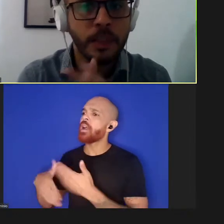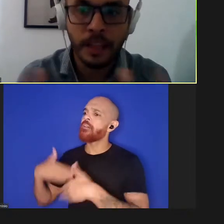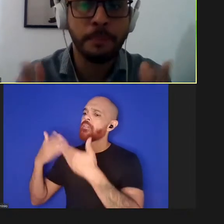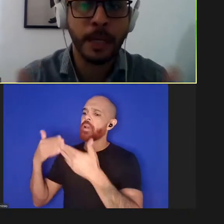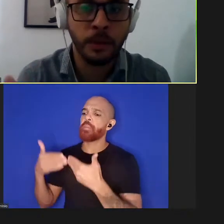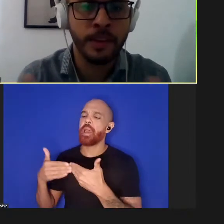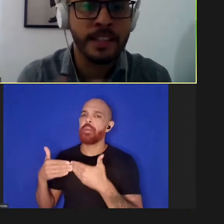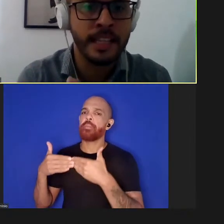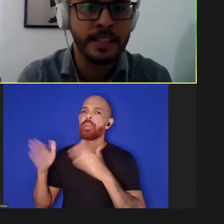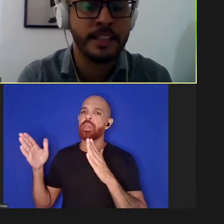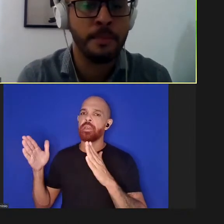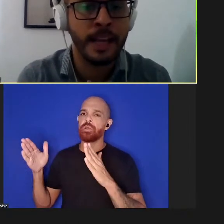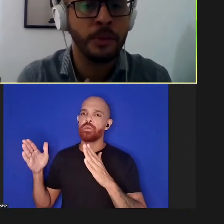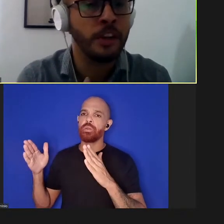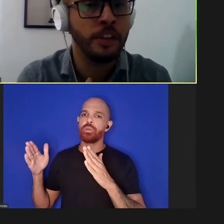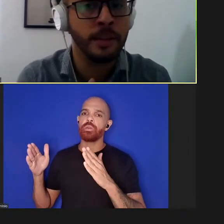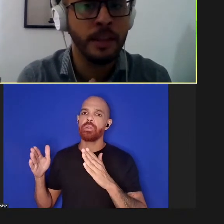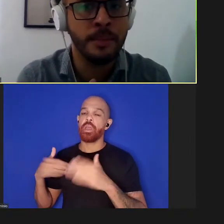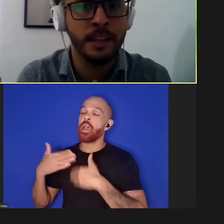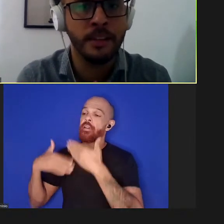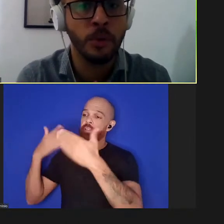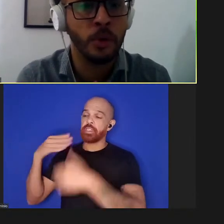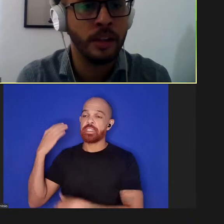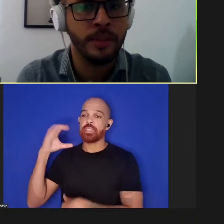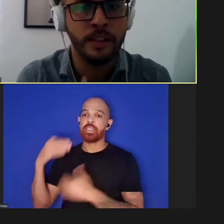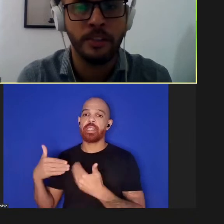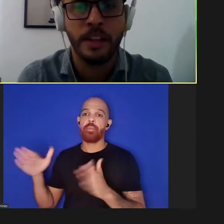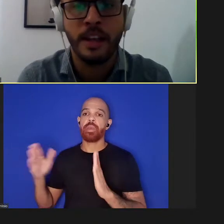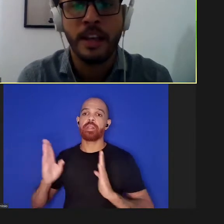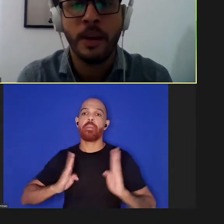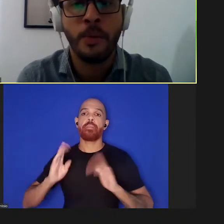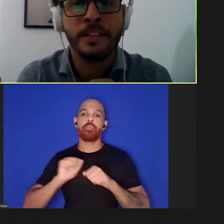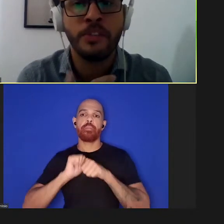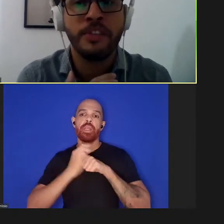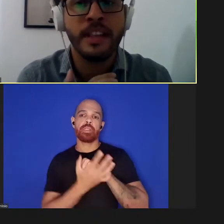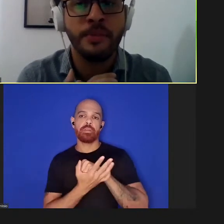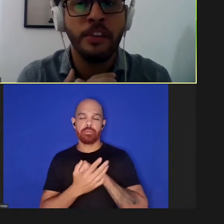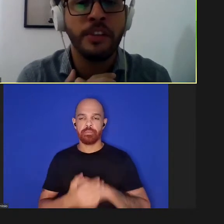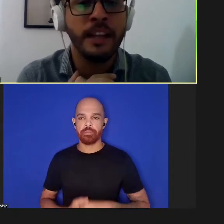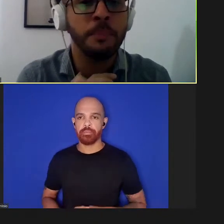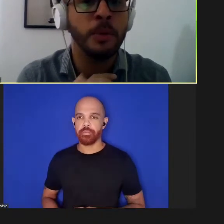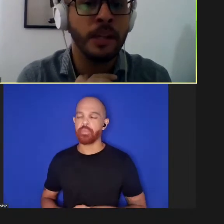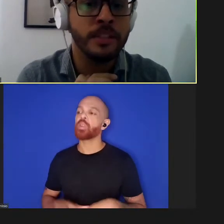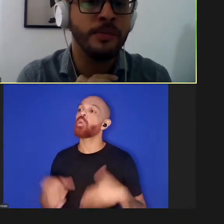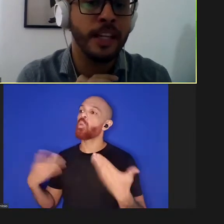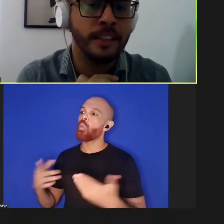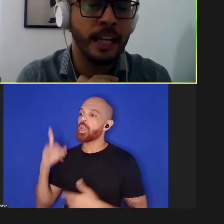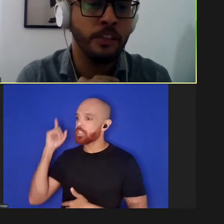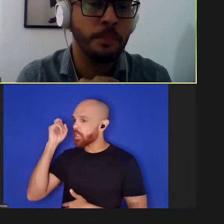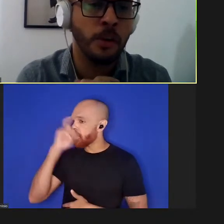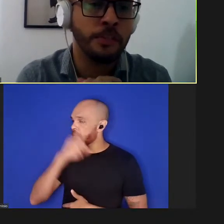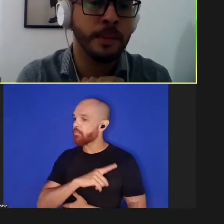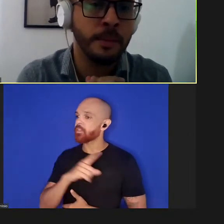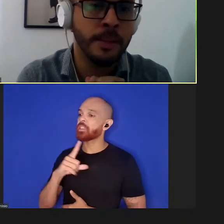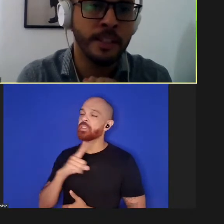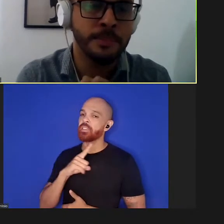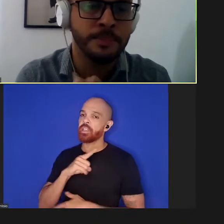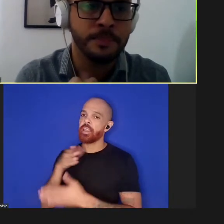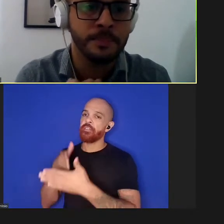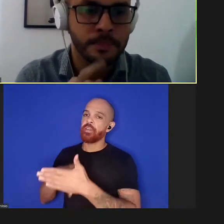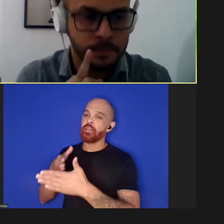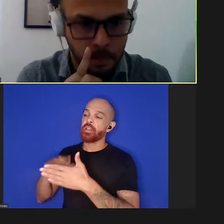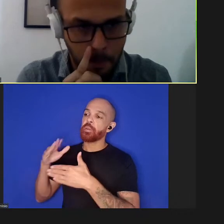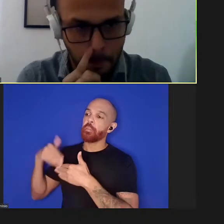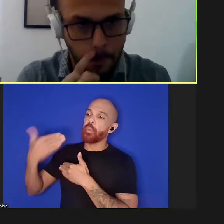para o avanço da ciência aberta durante a pandemia do coronavírus e quais os desafios que ainda poderão ser enfrentados pós pandemia